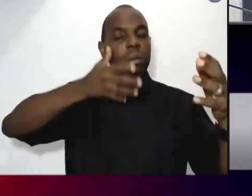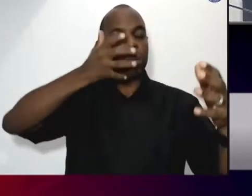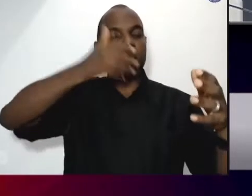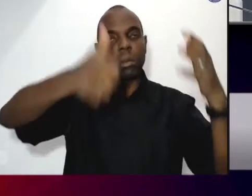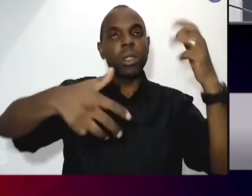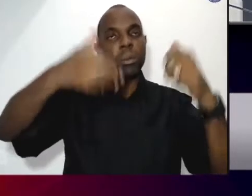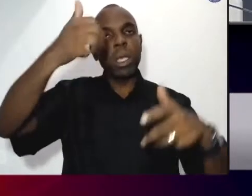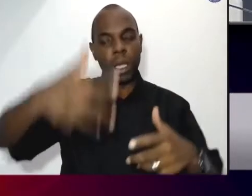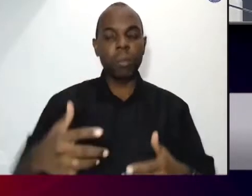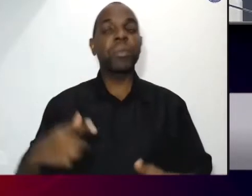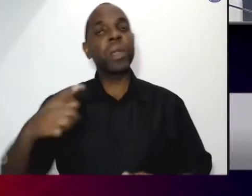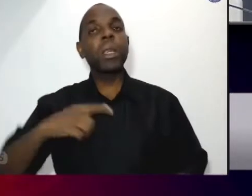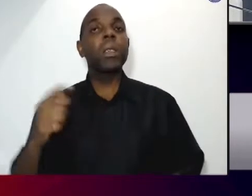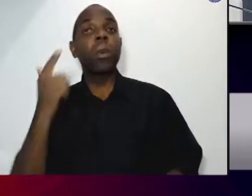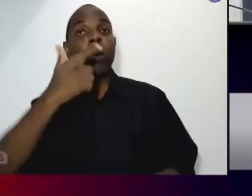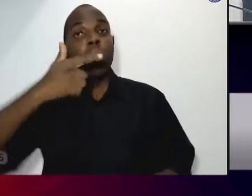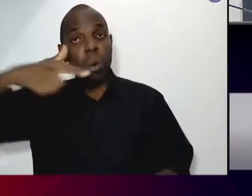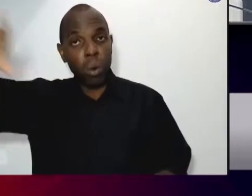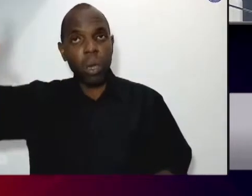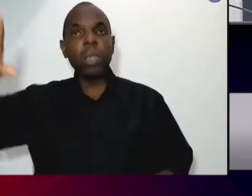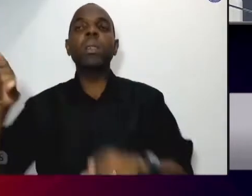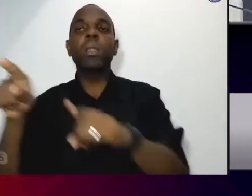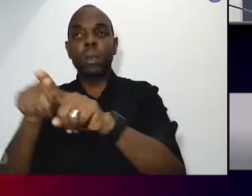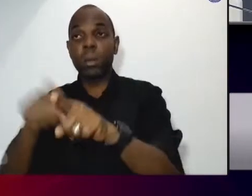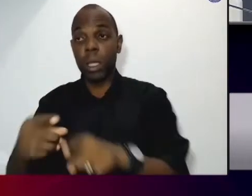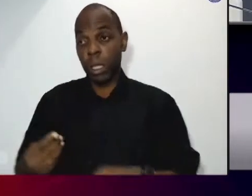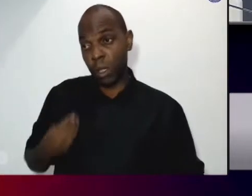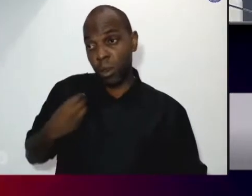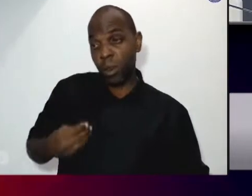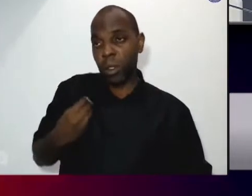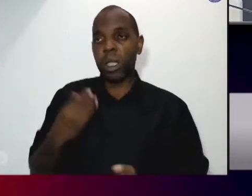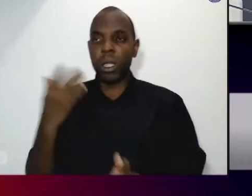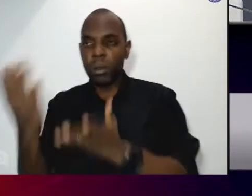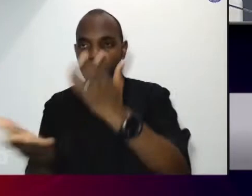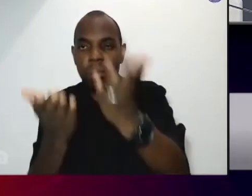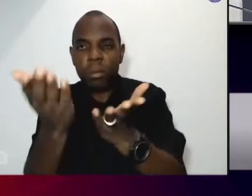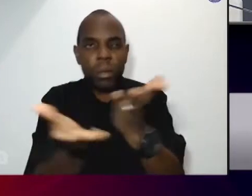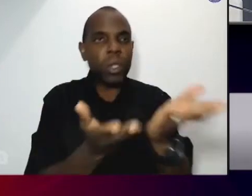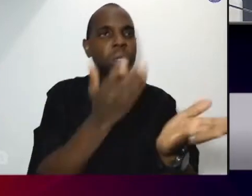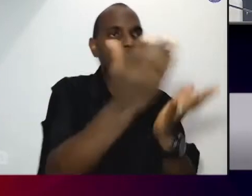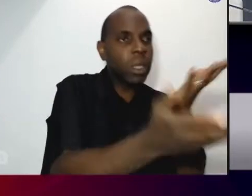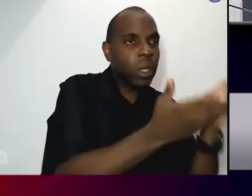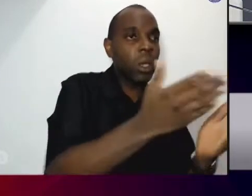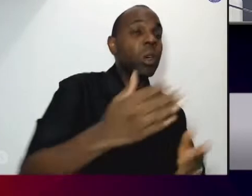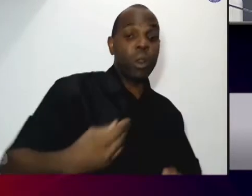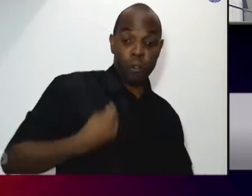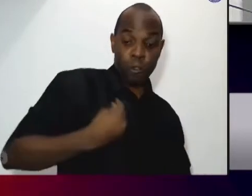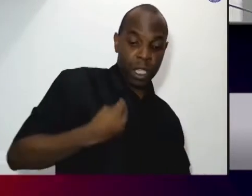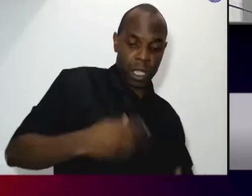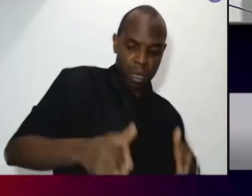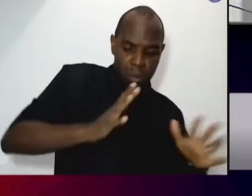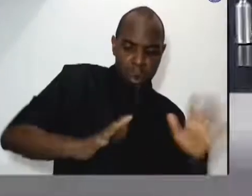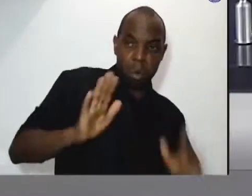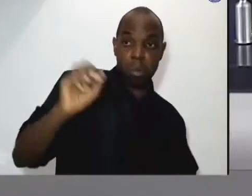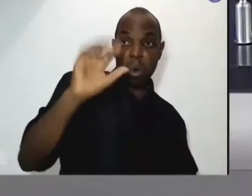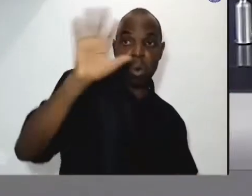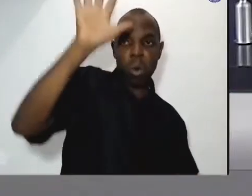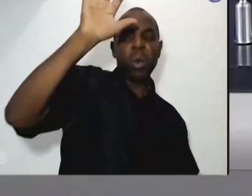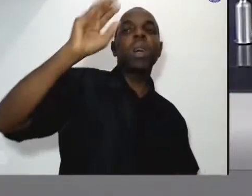iniciativas de valorização da vida a gente trouxe a Mônica. Então, gente essa foi a minha primeira parte da palavra.